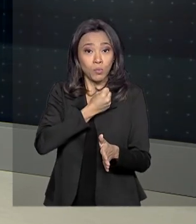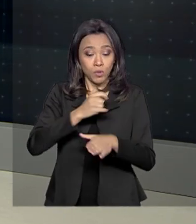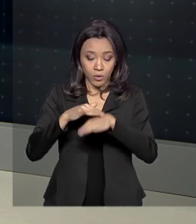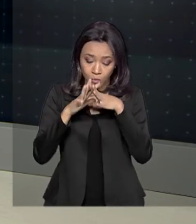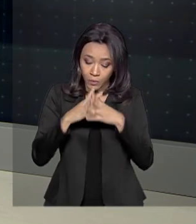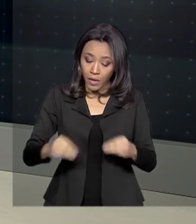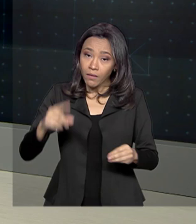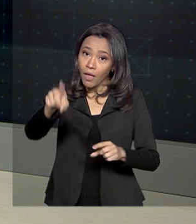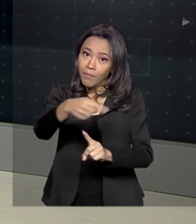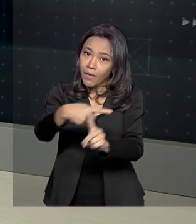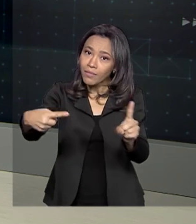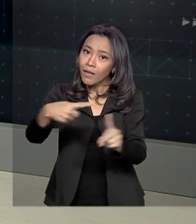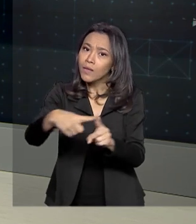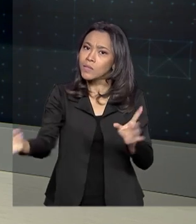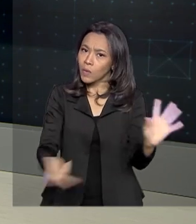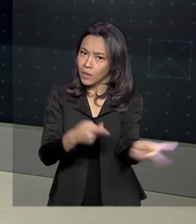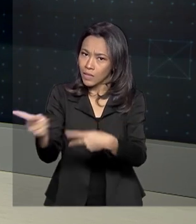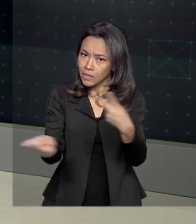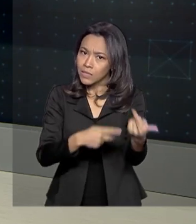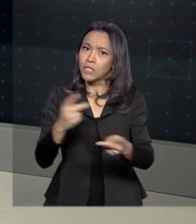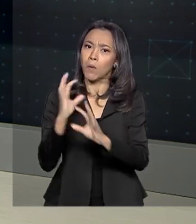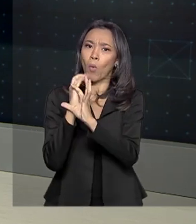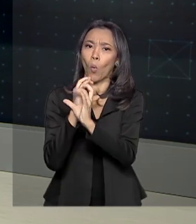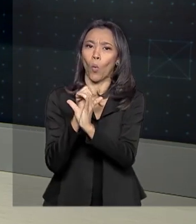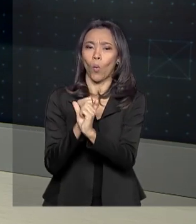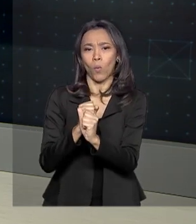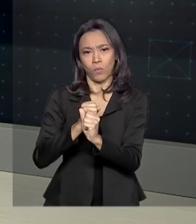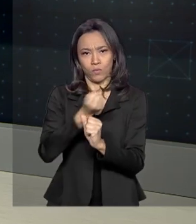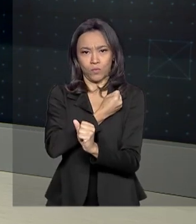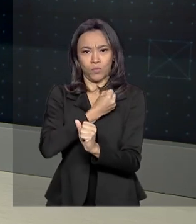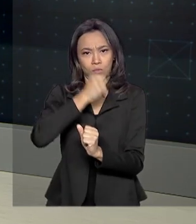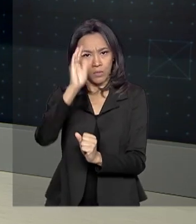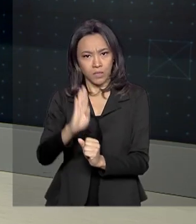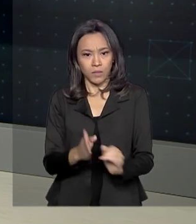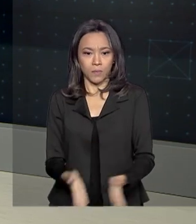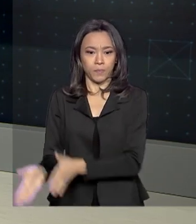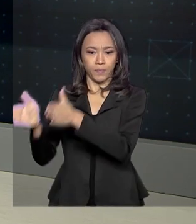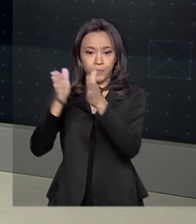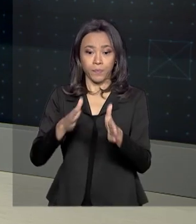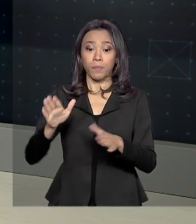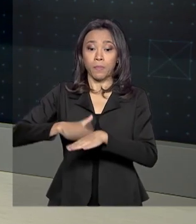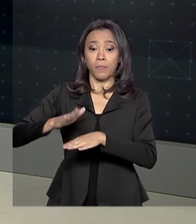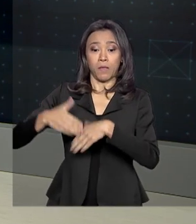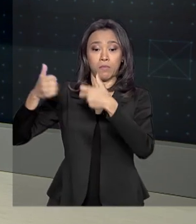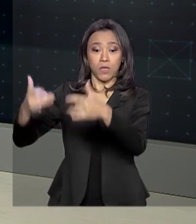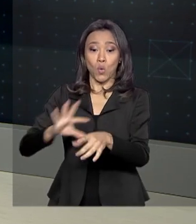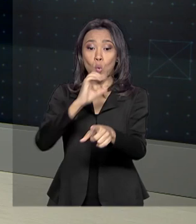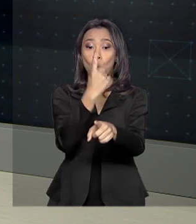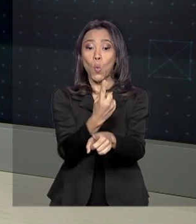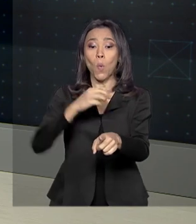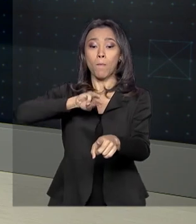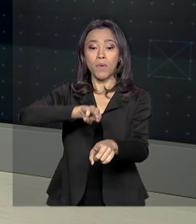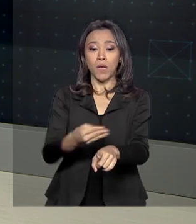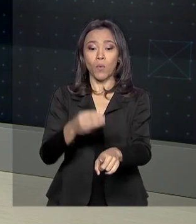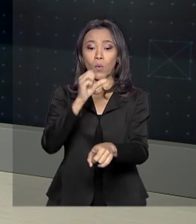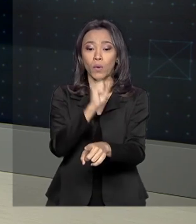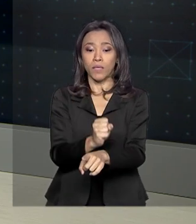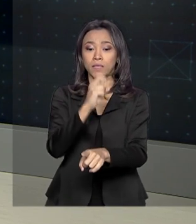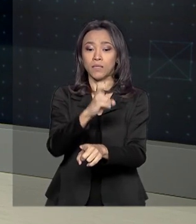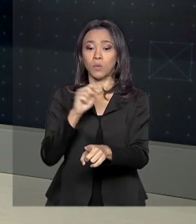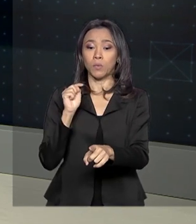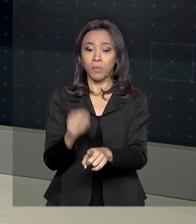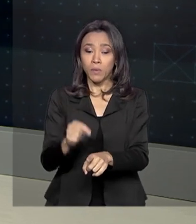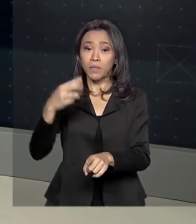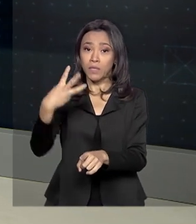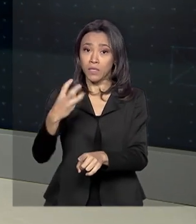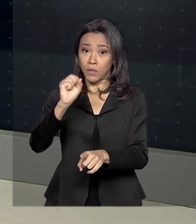metade do total de casos acumulados. Bom, e ainda segundo o Ministério, já são 1.085.038